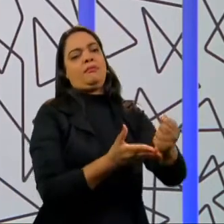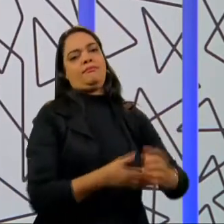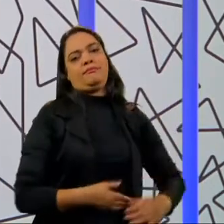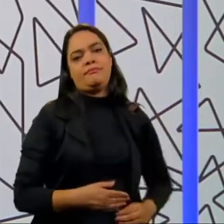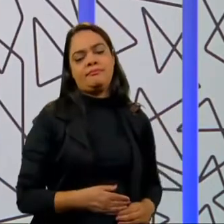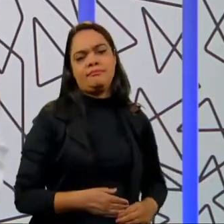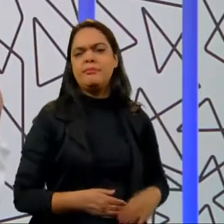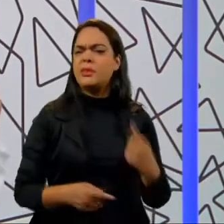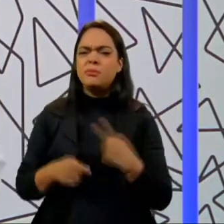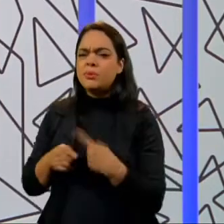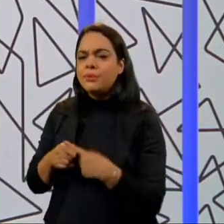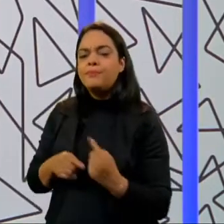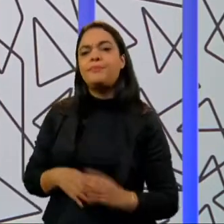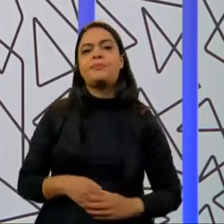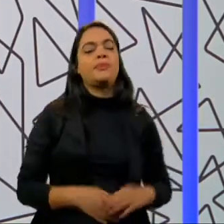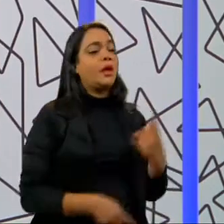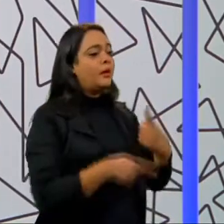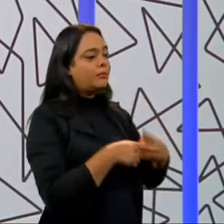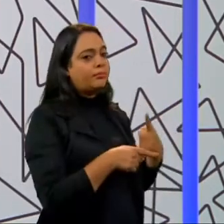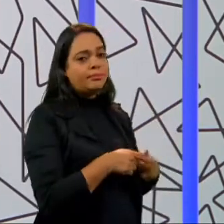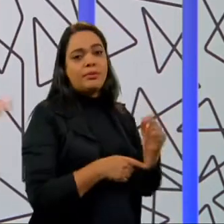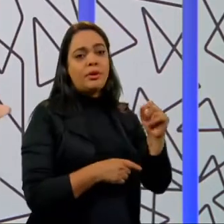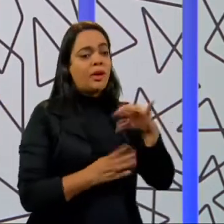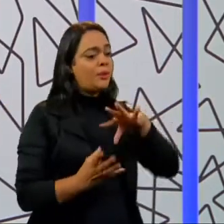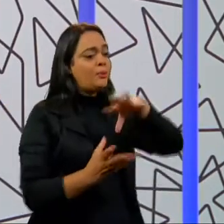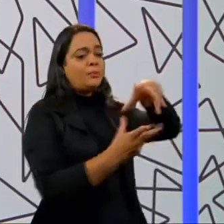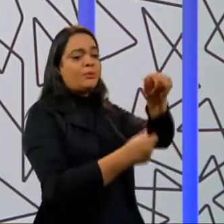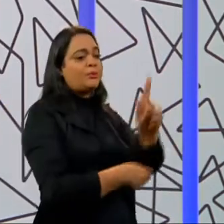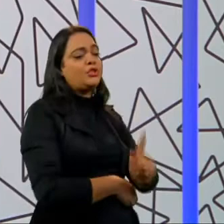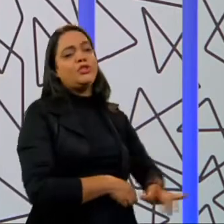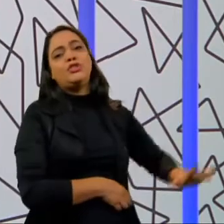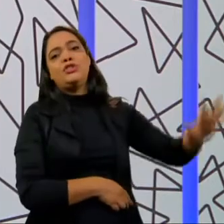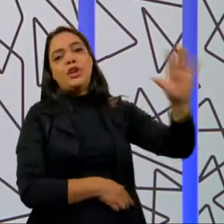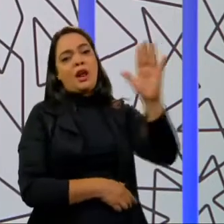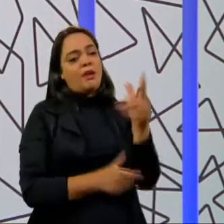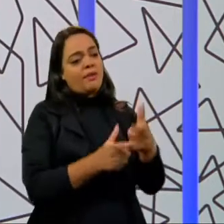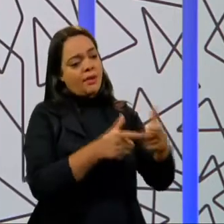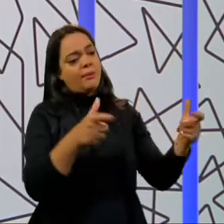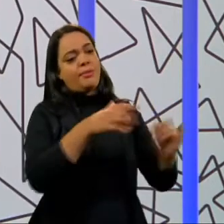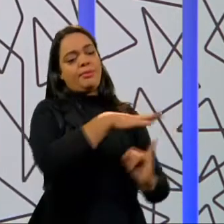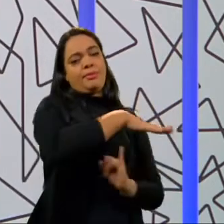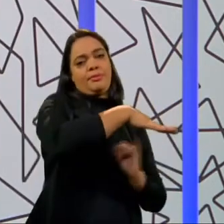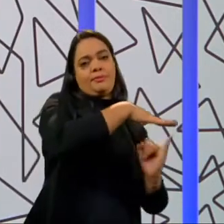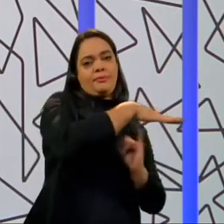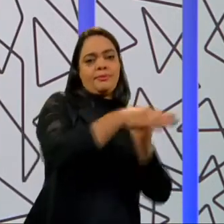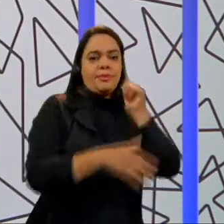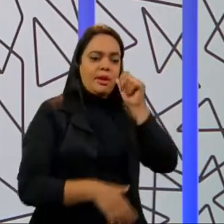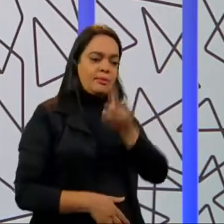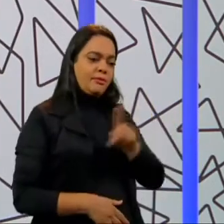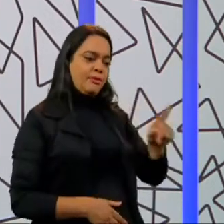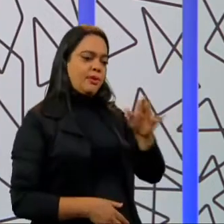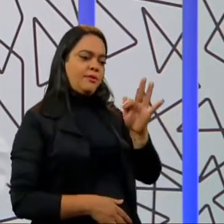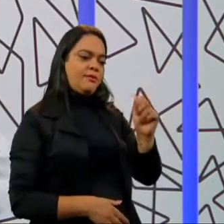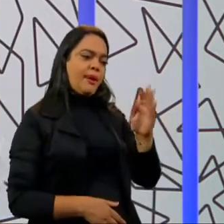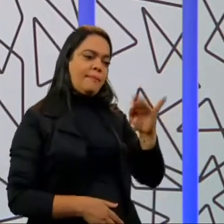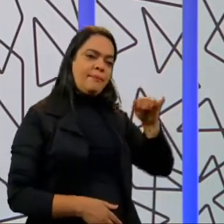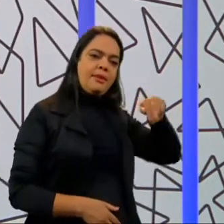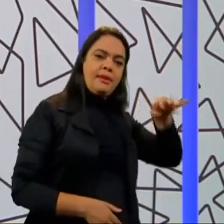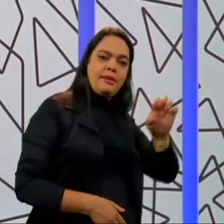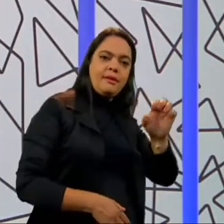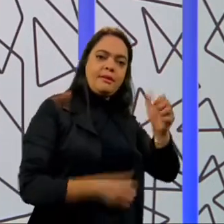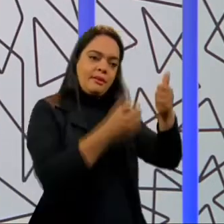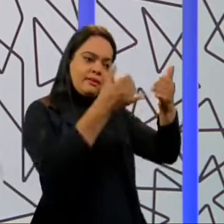seja, na verdade, existe uma tendência global, mundial, à informalidade. Como a professora Fabiane colocou, as plataformas